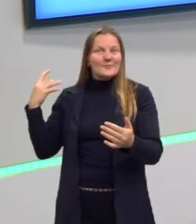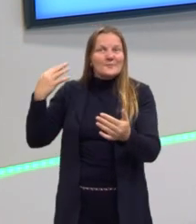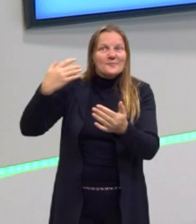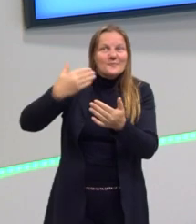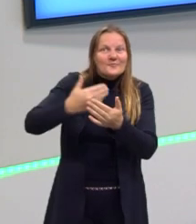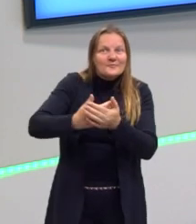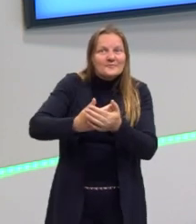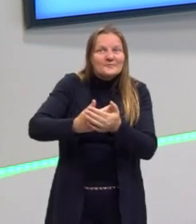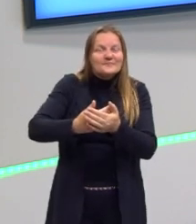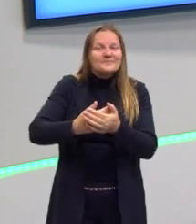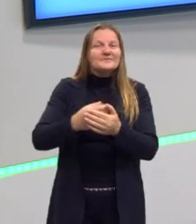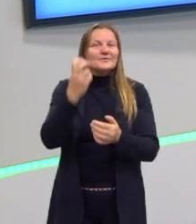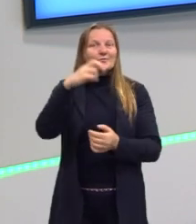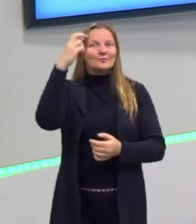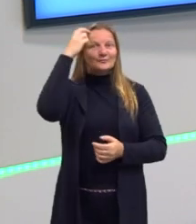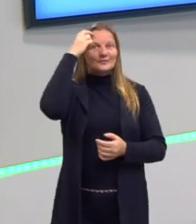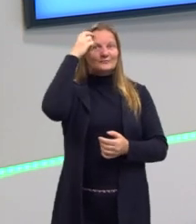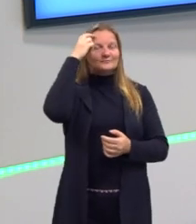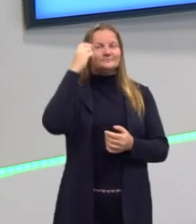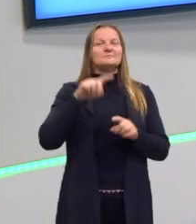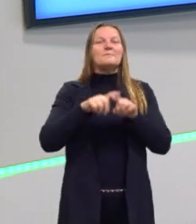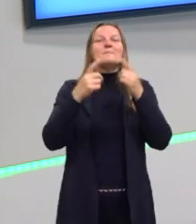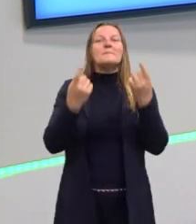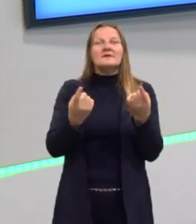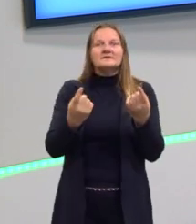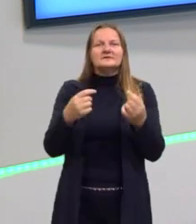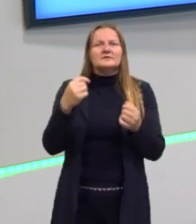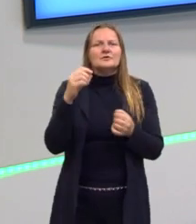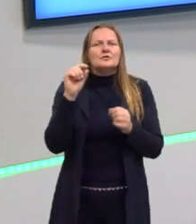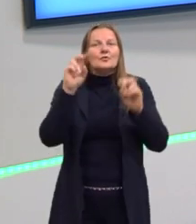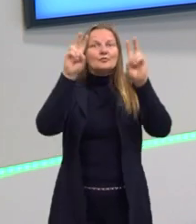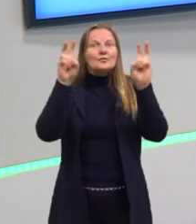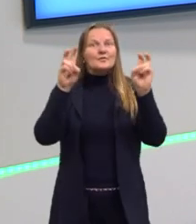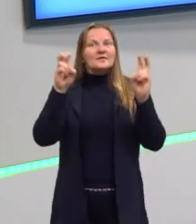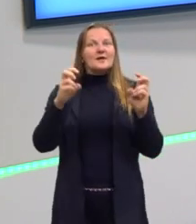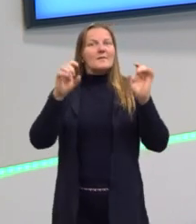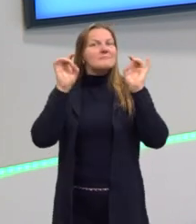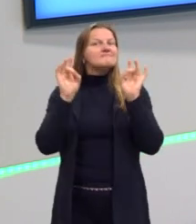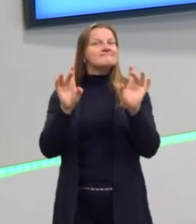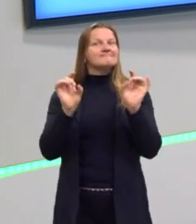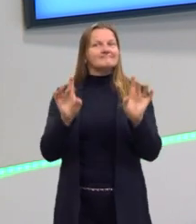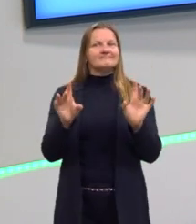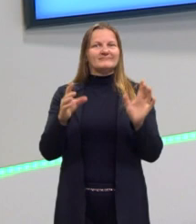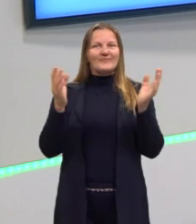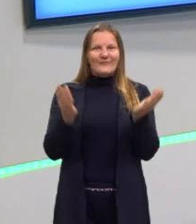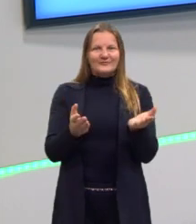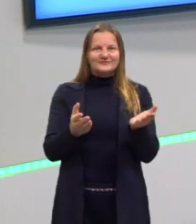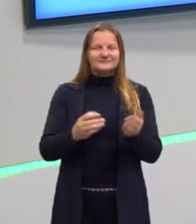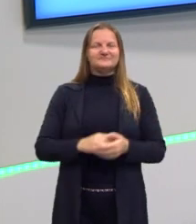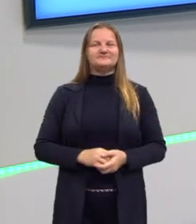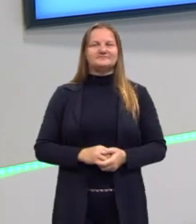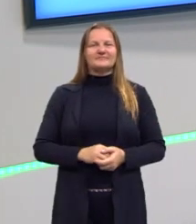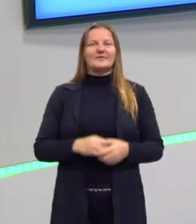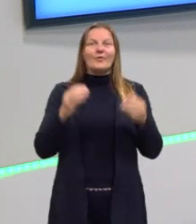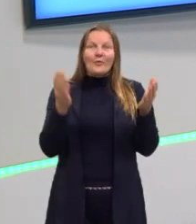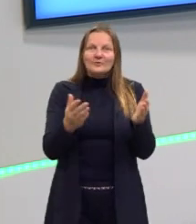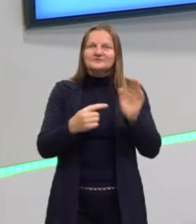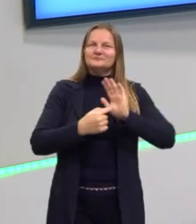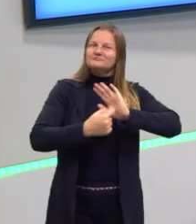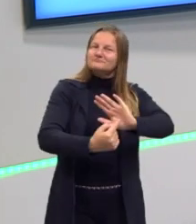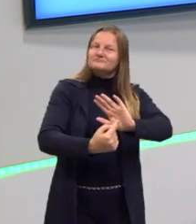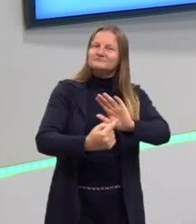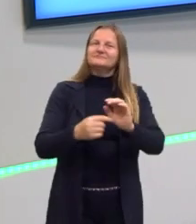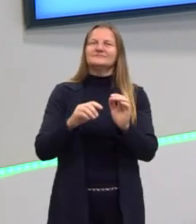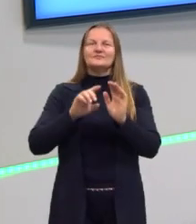trazem bagagem cultural, mas a gente nunca falou especificamente sobre isso. E daí eu resolvi, então, trazer